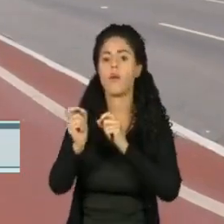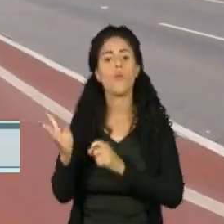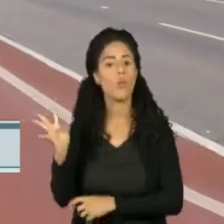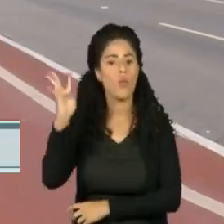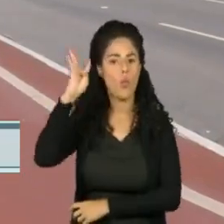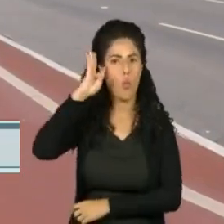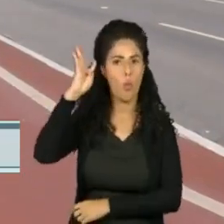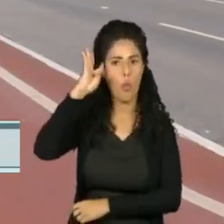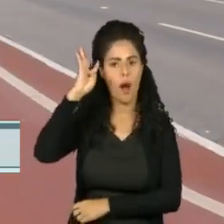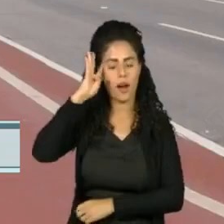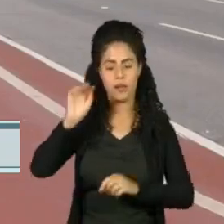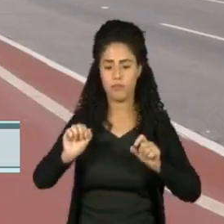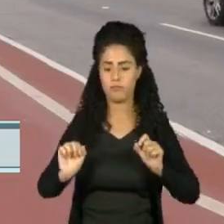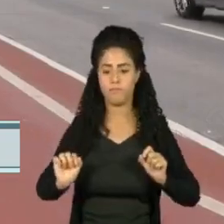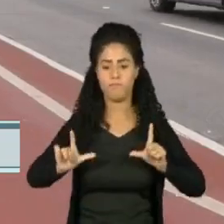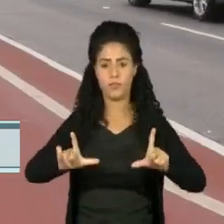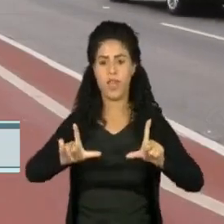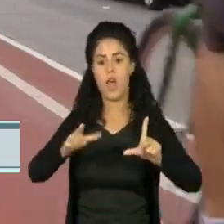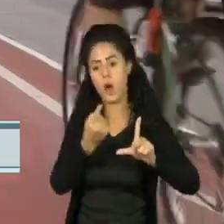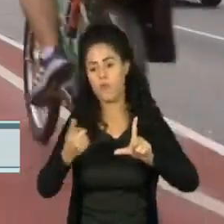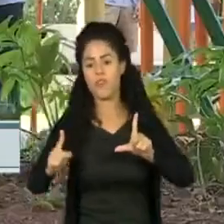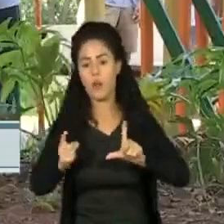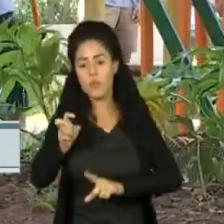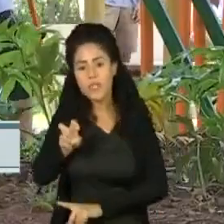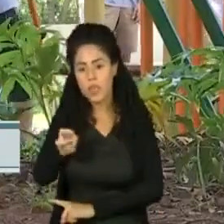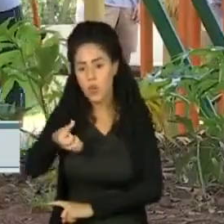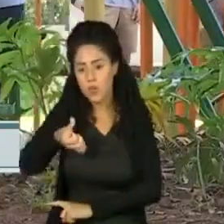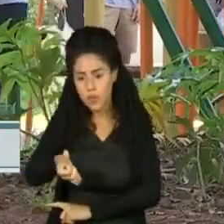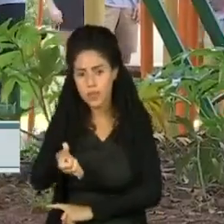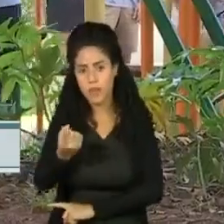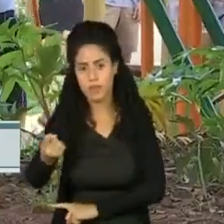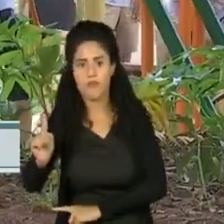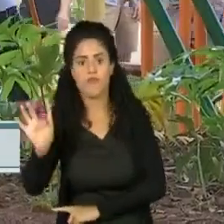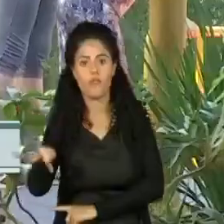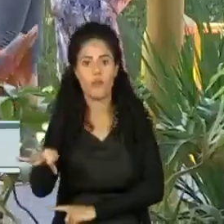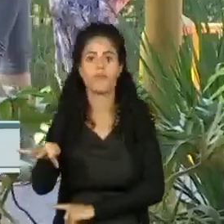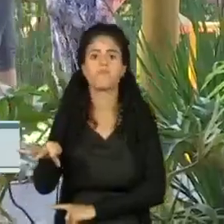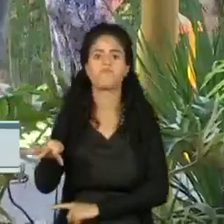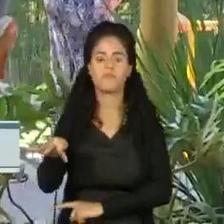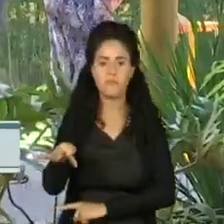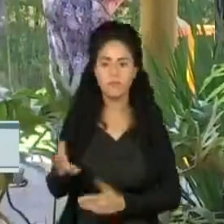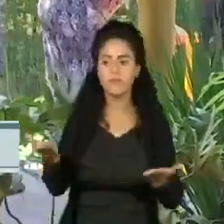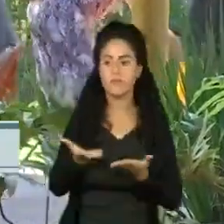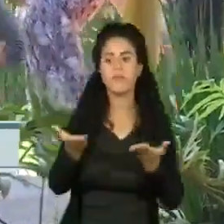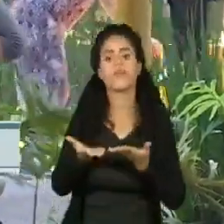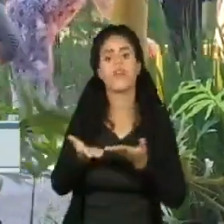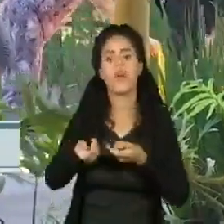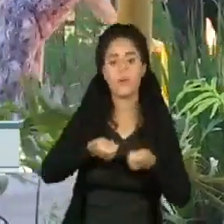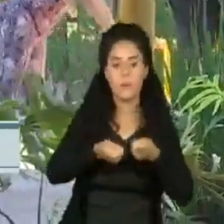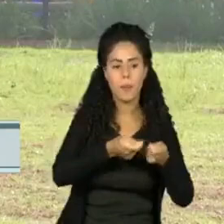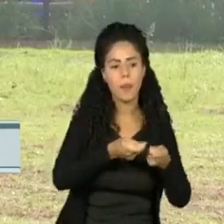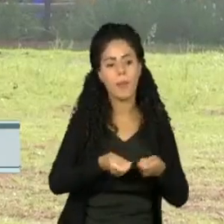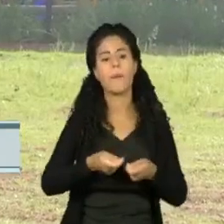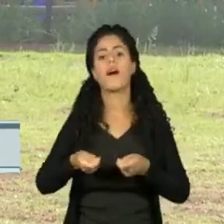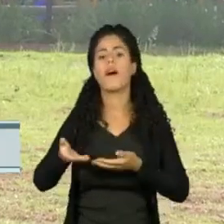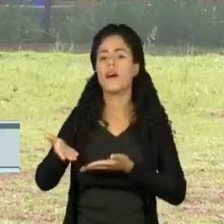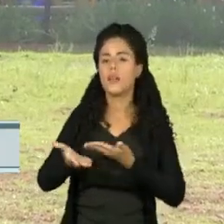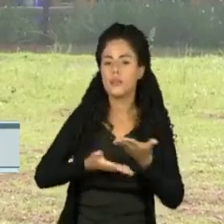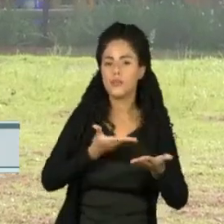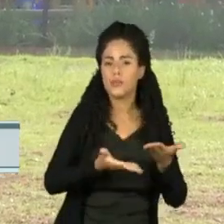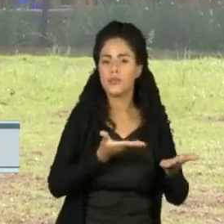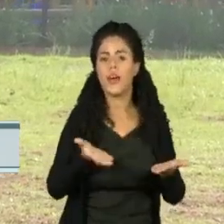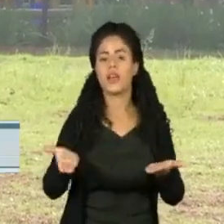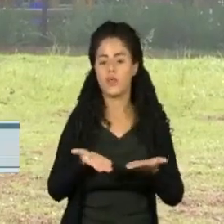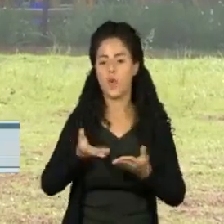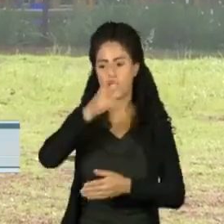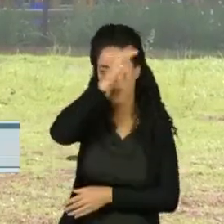os veículos de placas finais 5 e 6. A previsão do Centro de Gerenciamento de Emergências Climática da